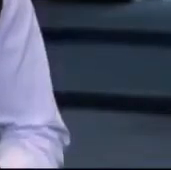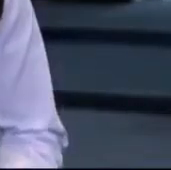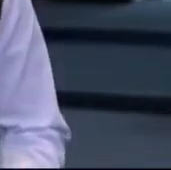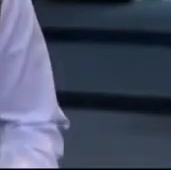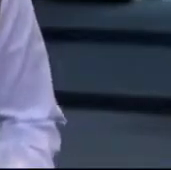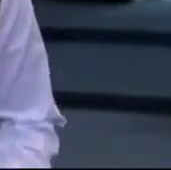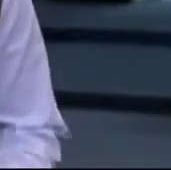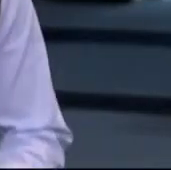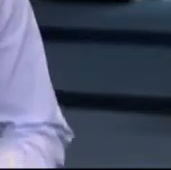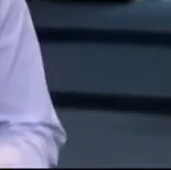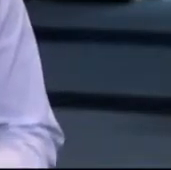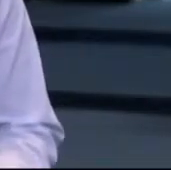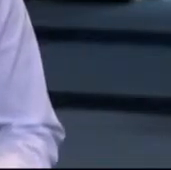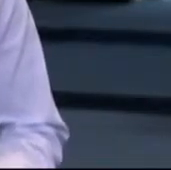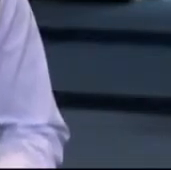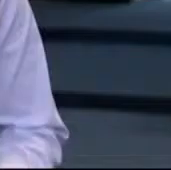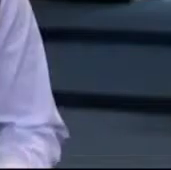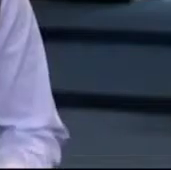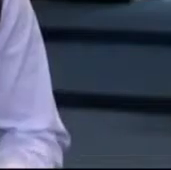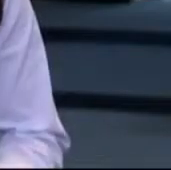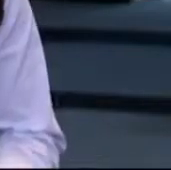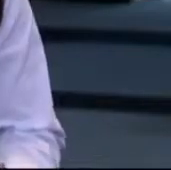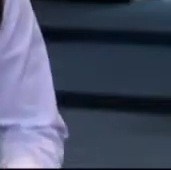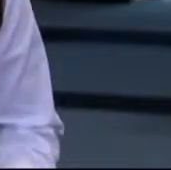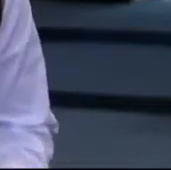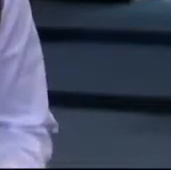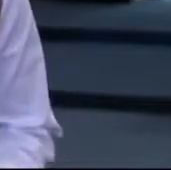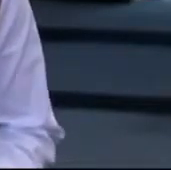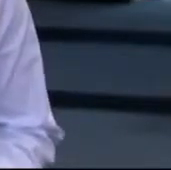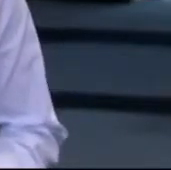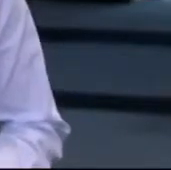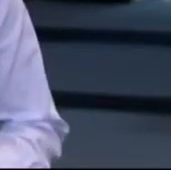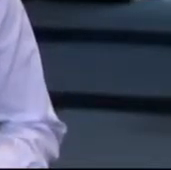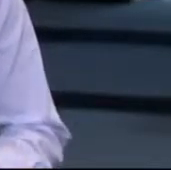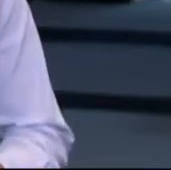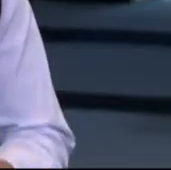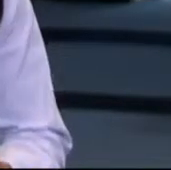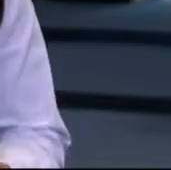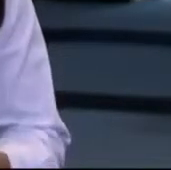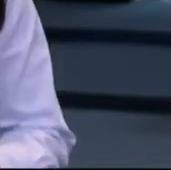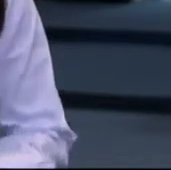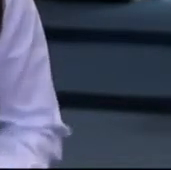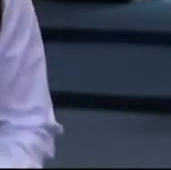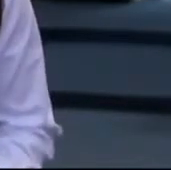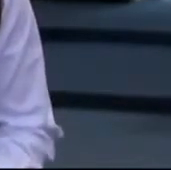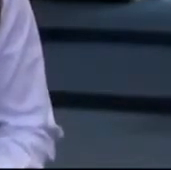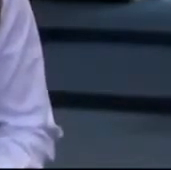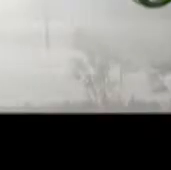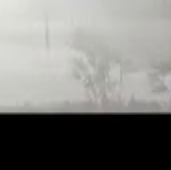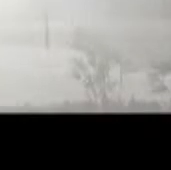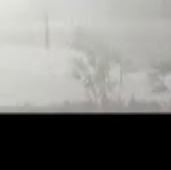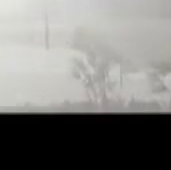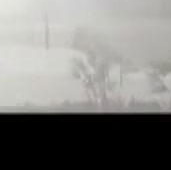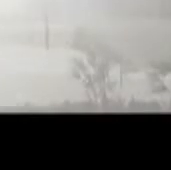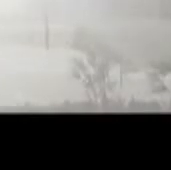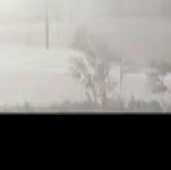No próximo bloco, o anúncio de um programa para alavancar o turismo no Estado movimenta discussões.